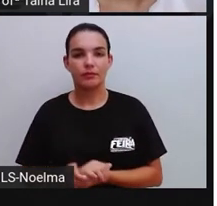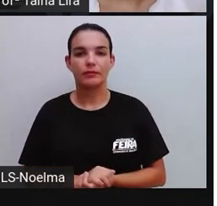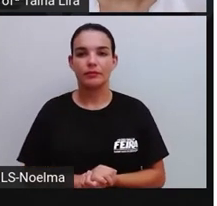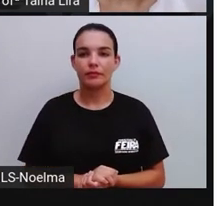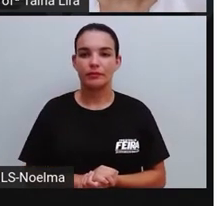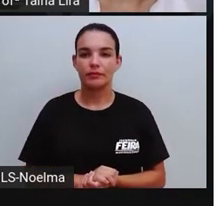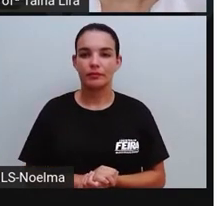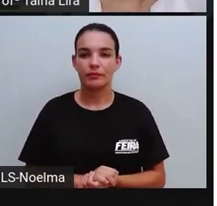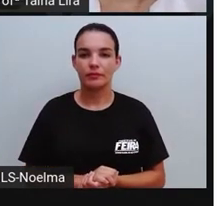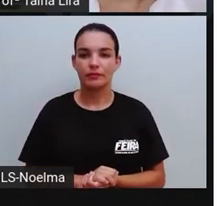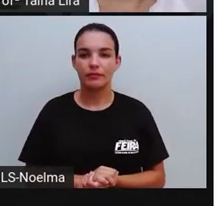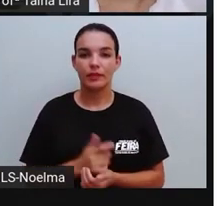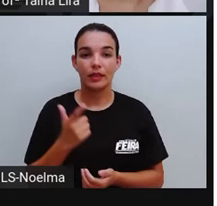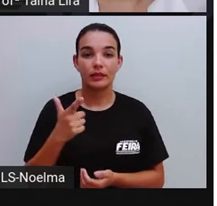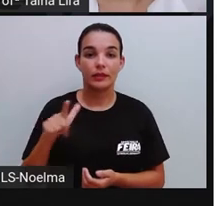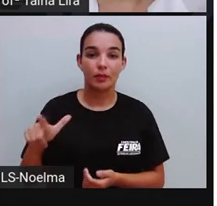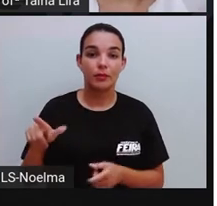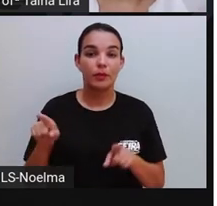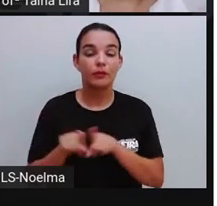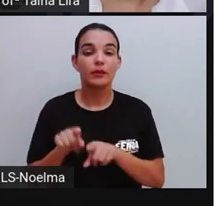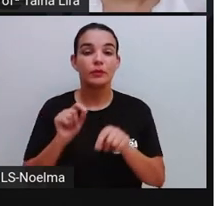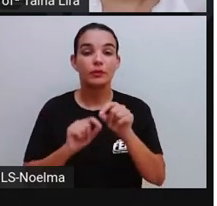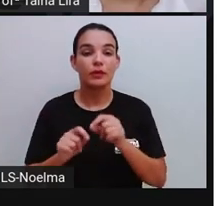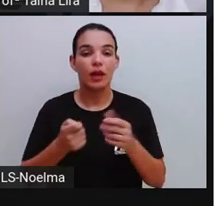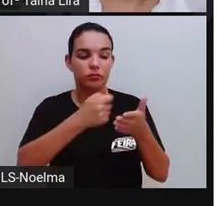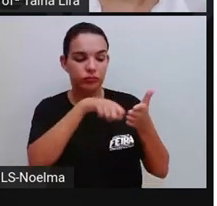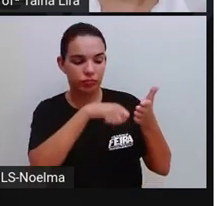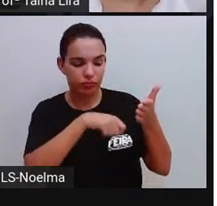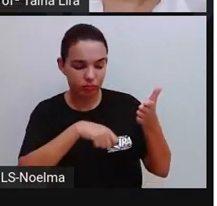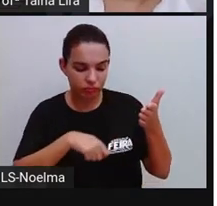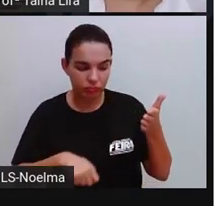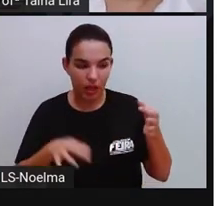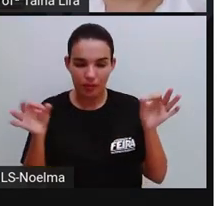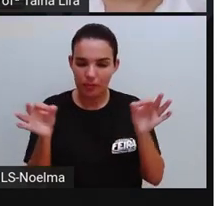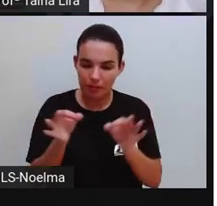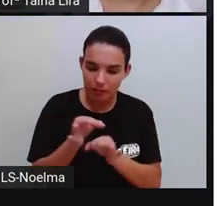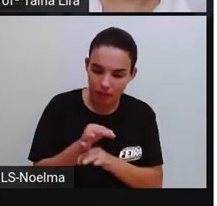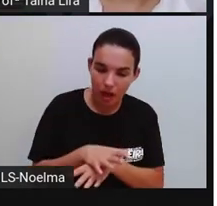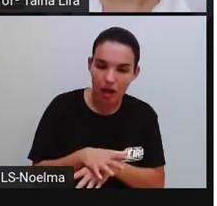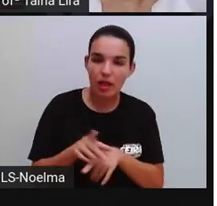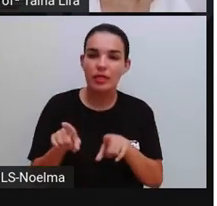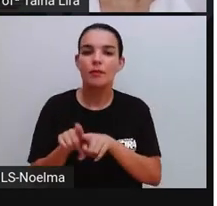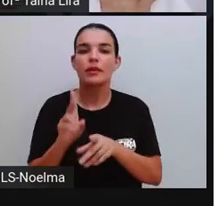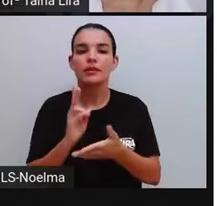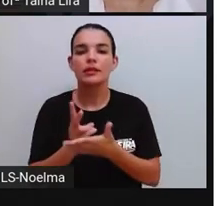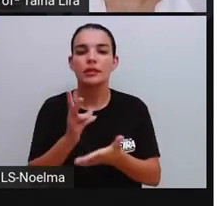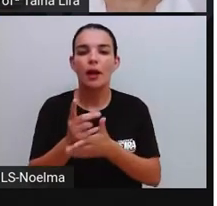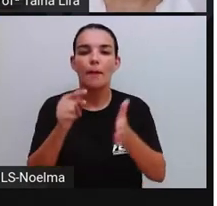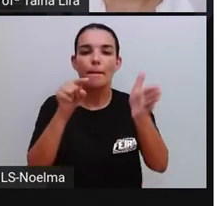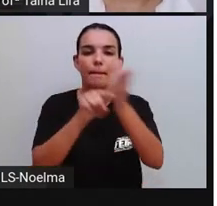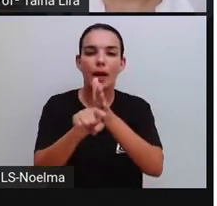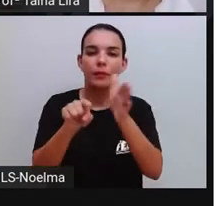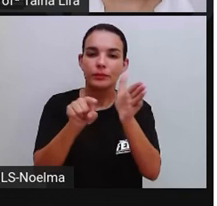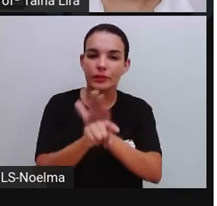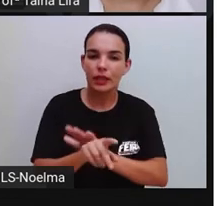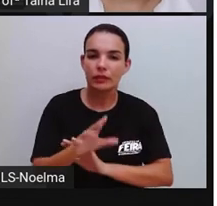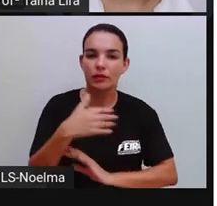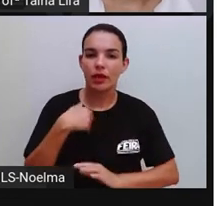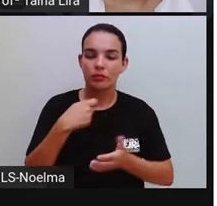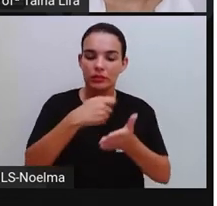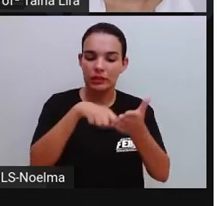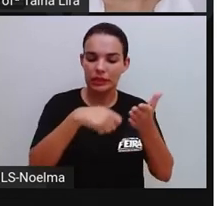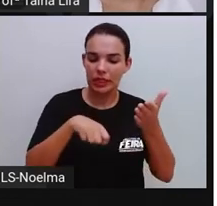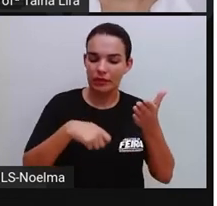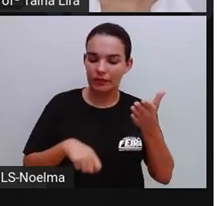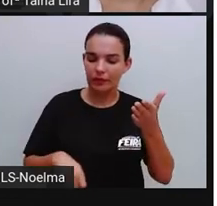E depois disso, fazer a correção. E sempre se perguntando. Eu escrevi os fatos, né?